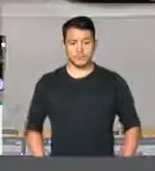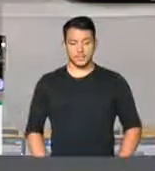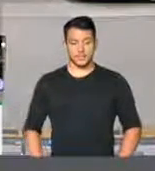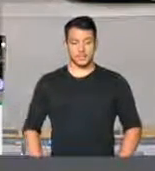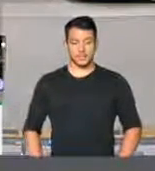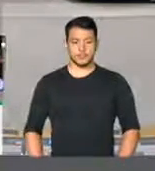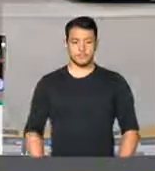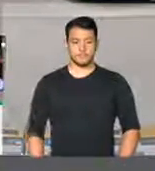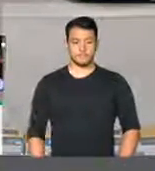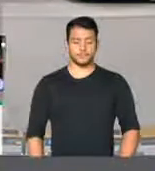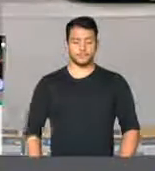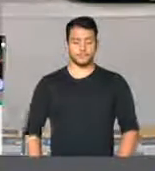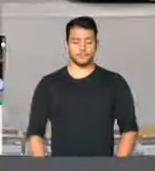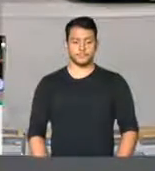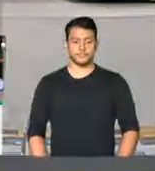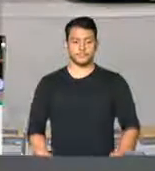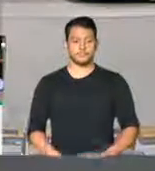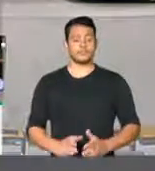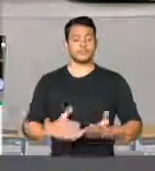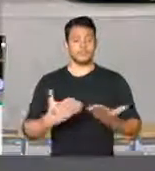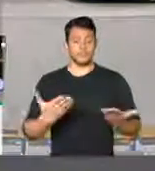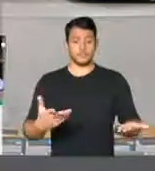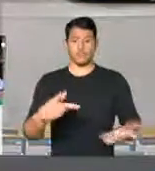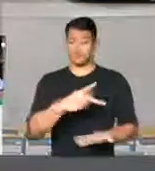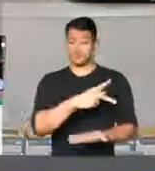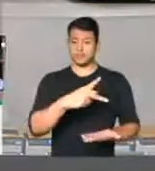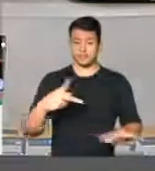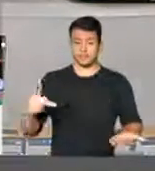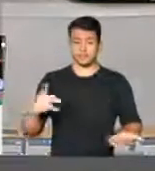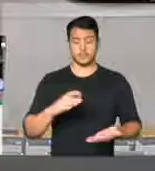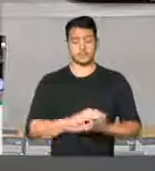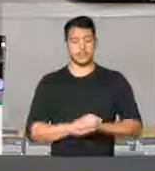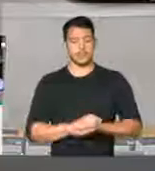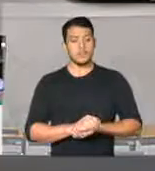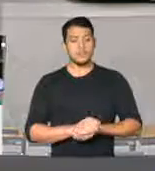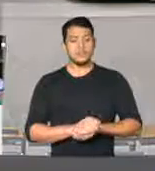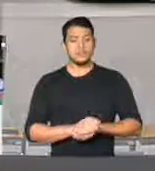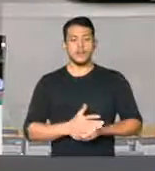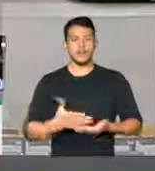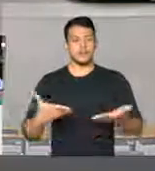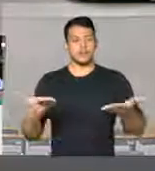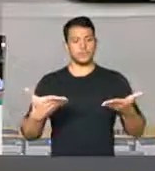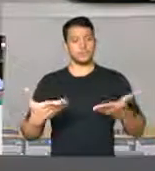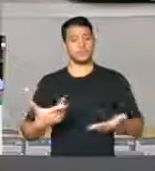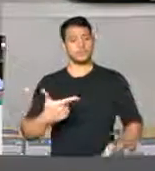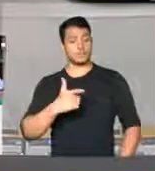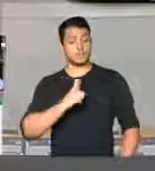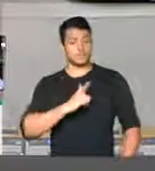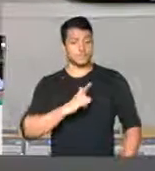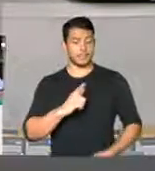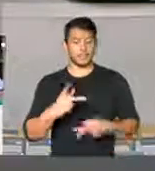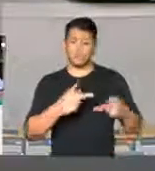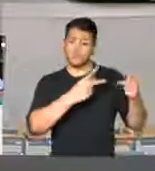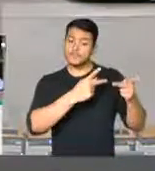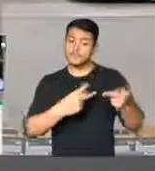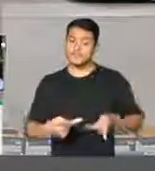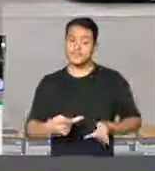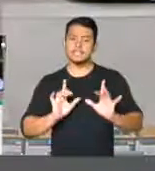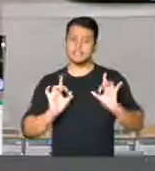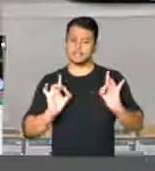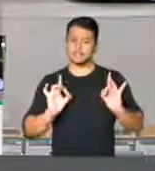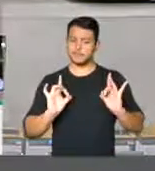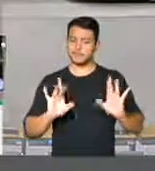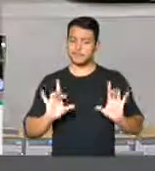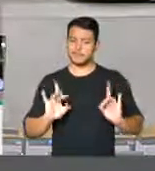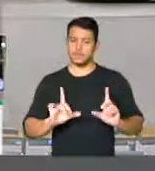Meu presidente Renan Di Stefani Júnior, nós estamos tendo a honra de estar recebendo aqui na Câmara Federal